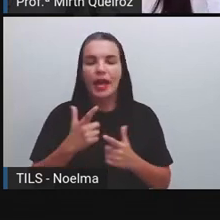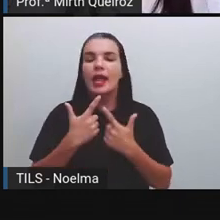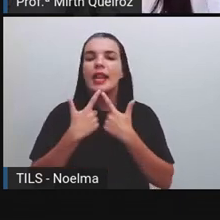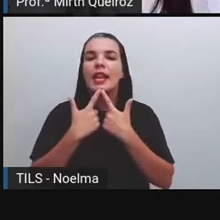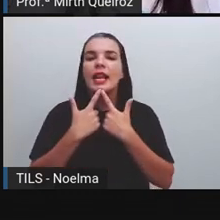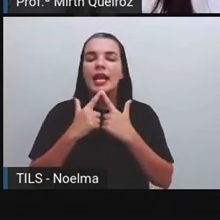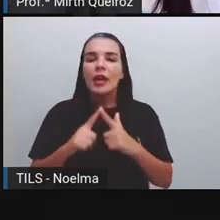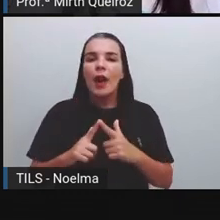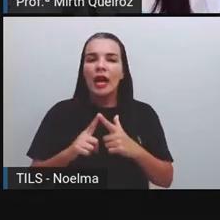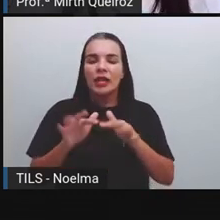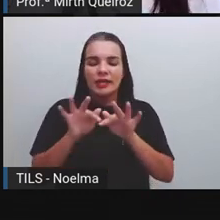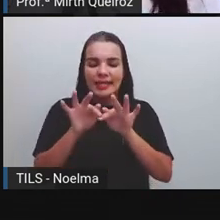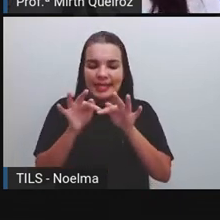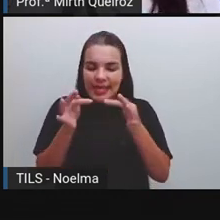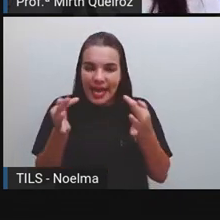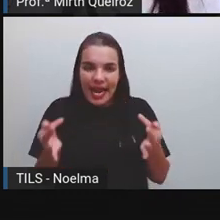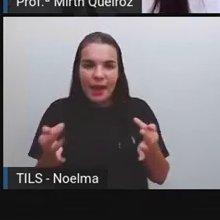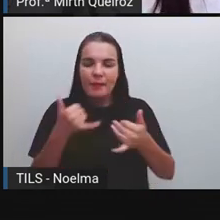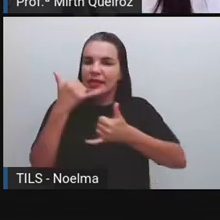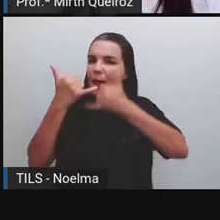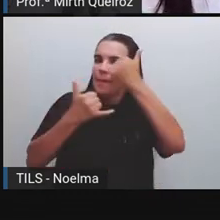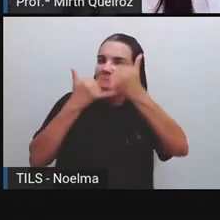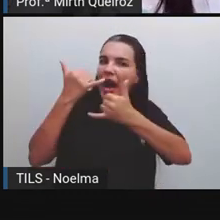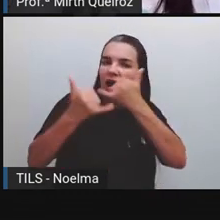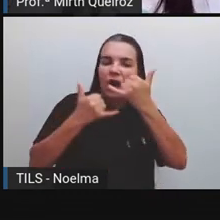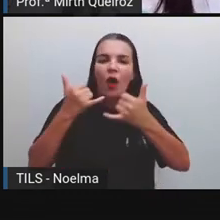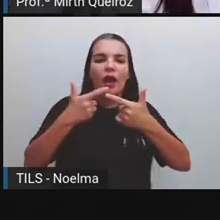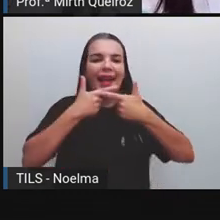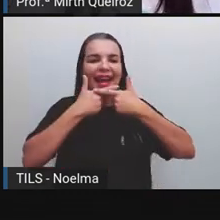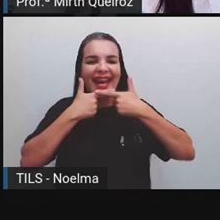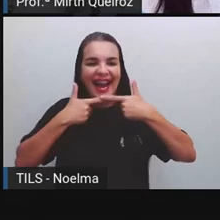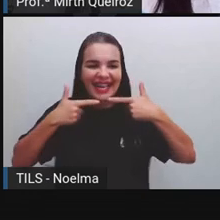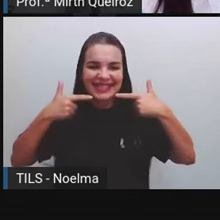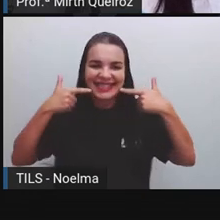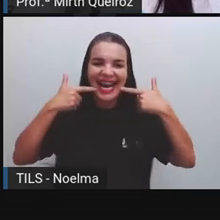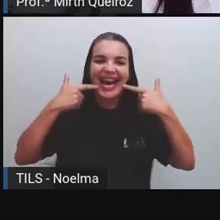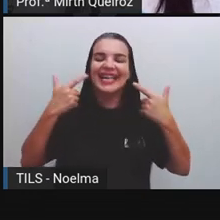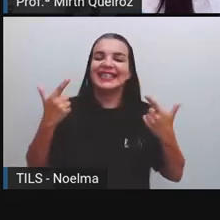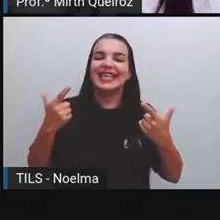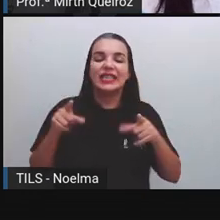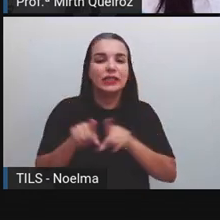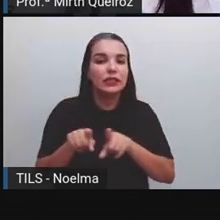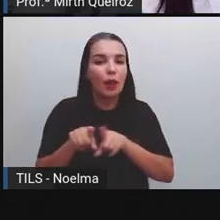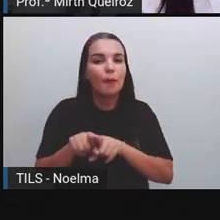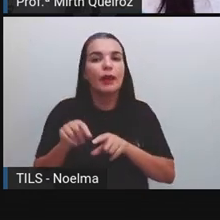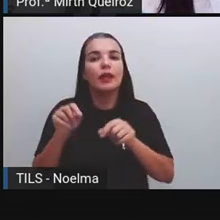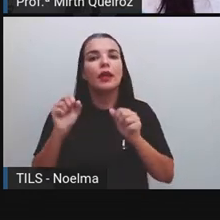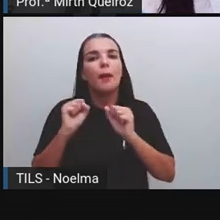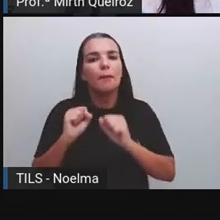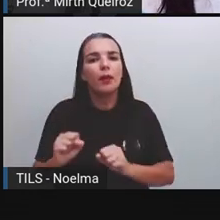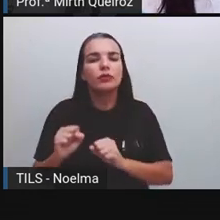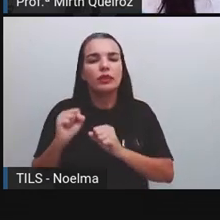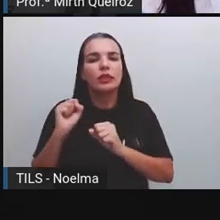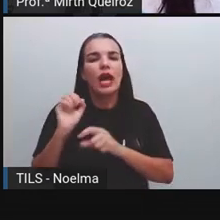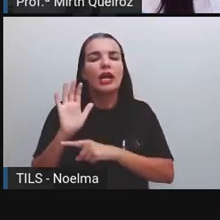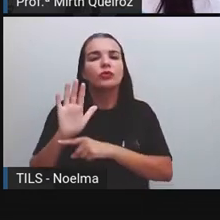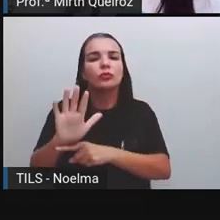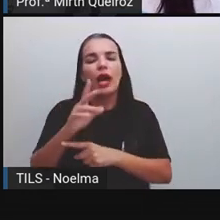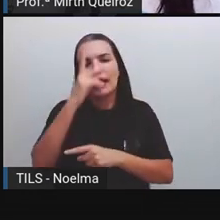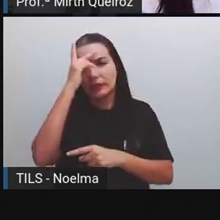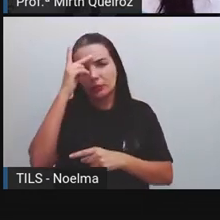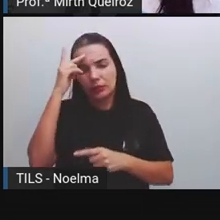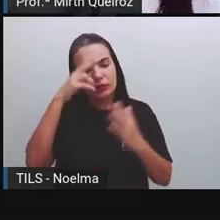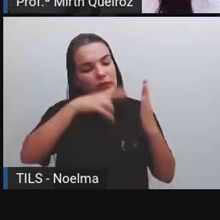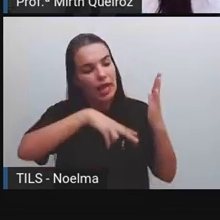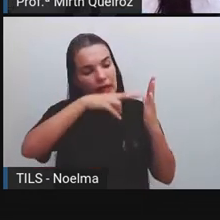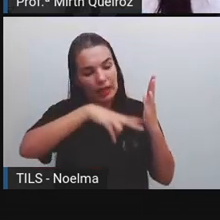é uma linguagem extrovertida, né? E que serve até mesmo para incentivar as pessoas a lerem. Então,